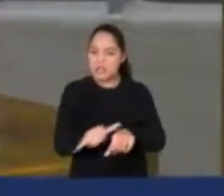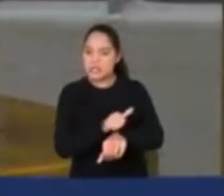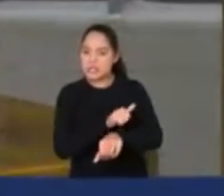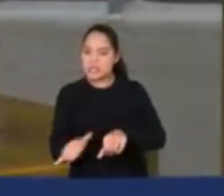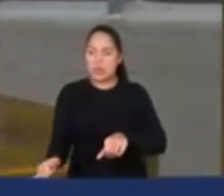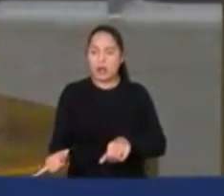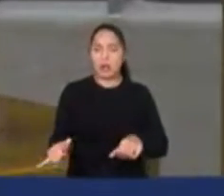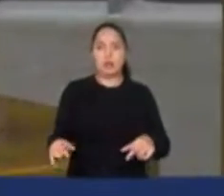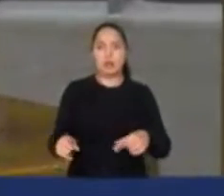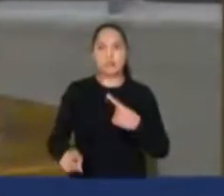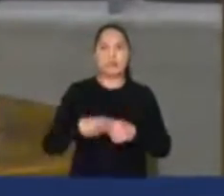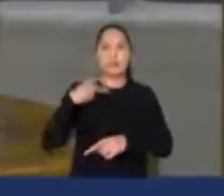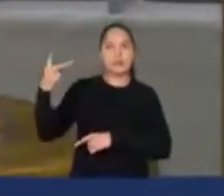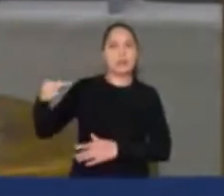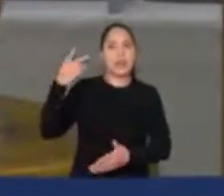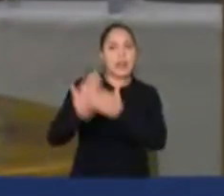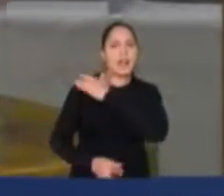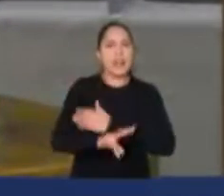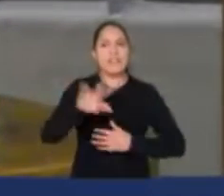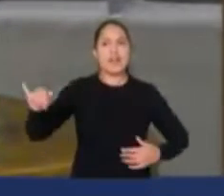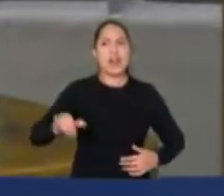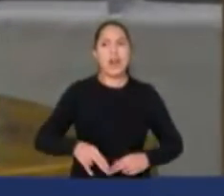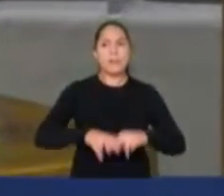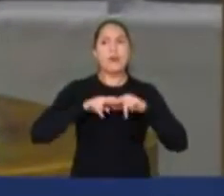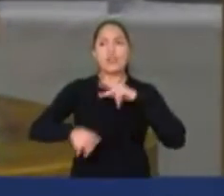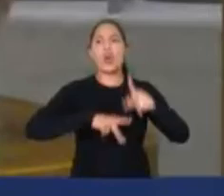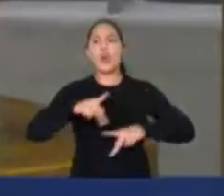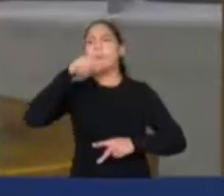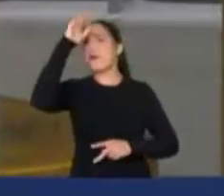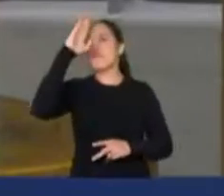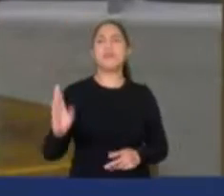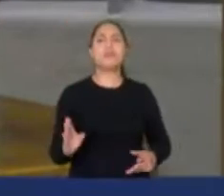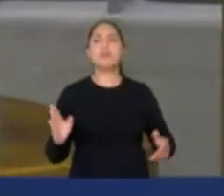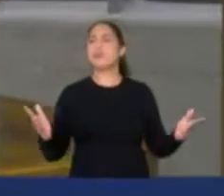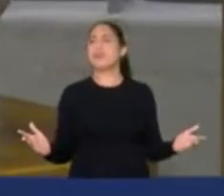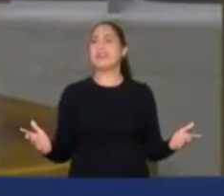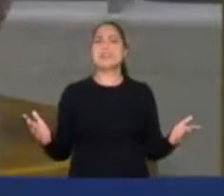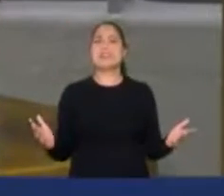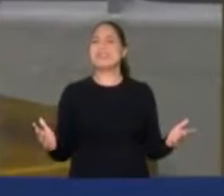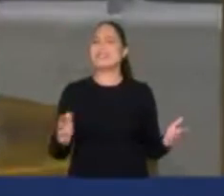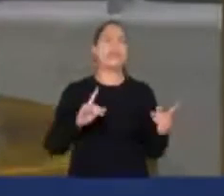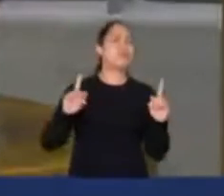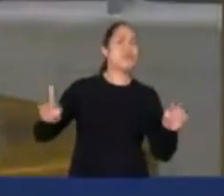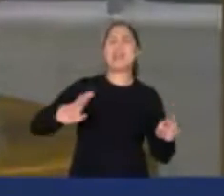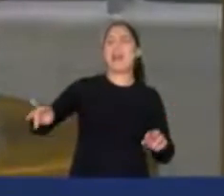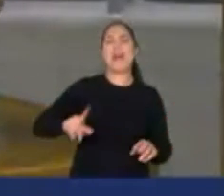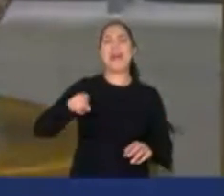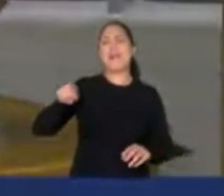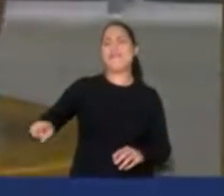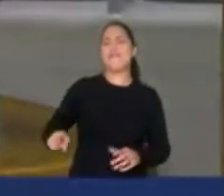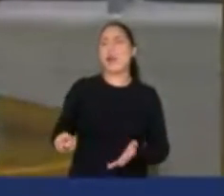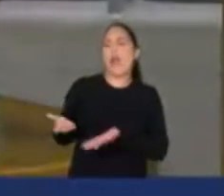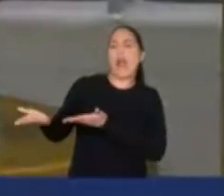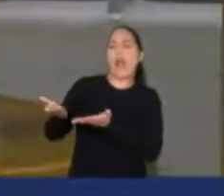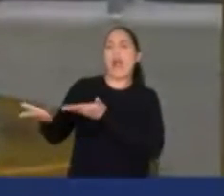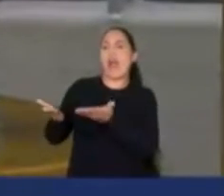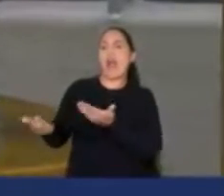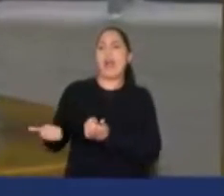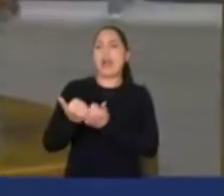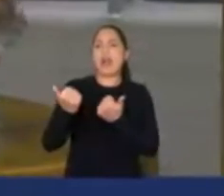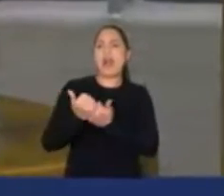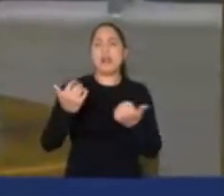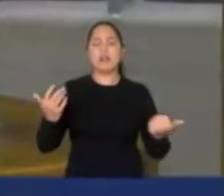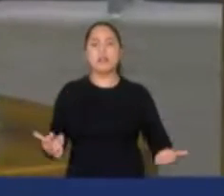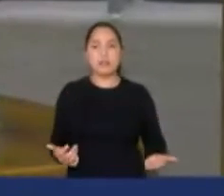a eleição que ele perderá. Porque o povo brasileiro não vai se vender por um auxílio eleitoreiro, embora